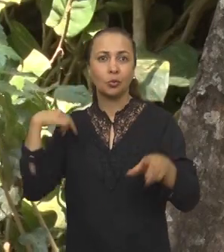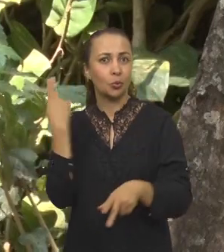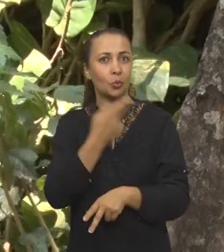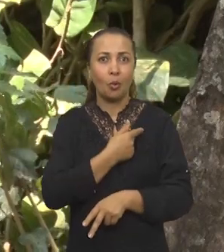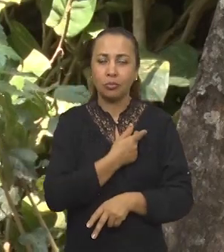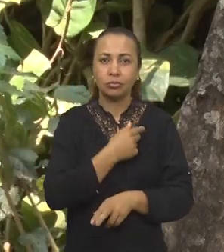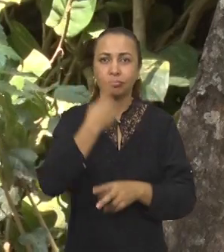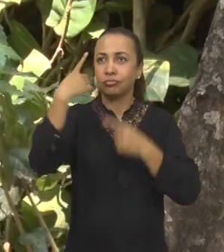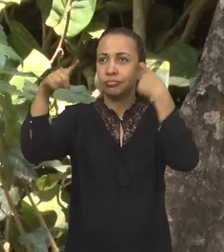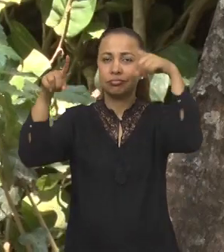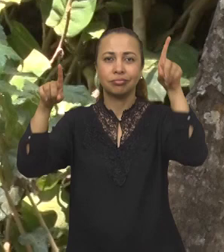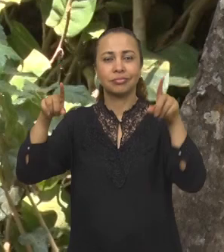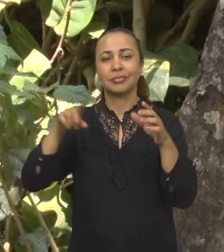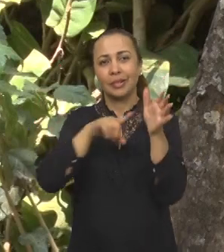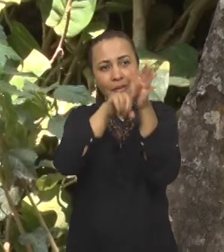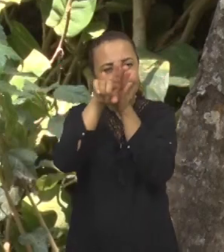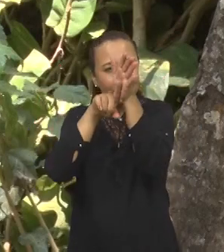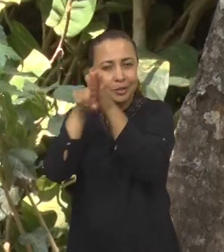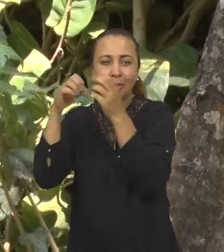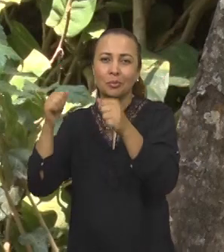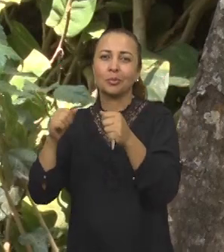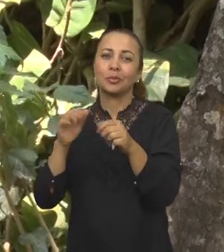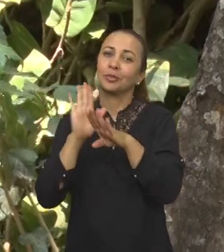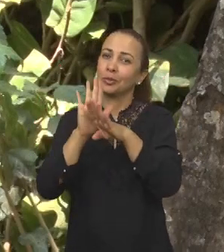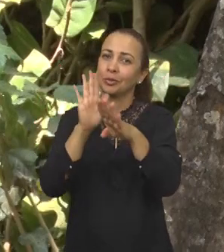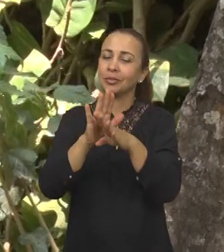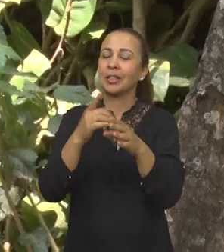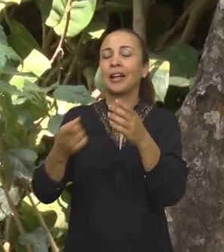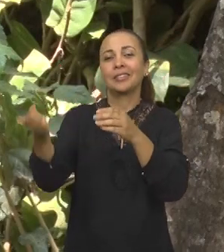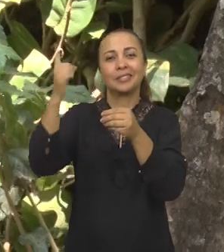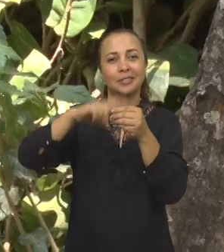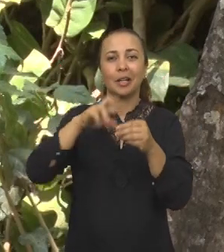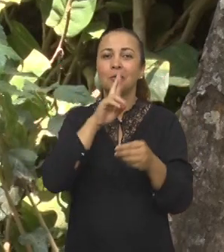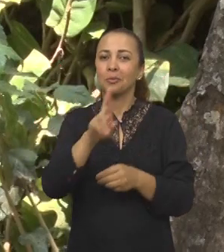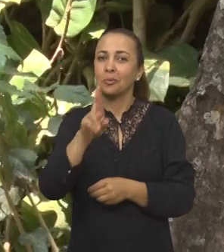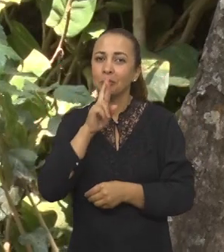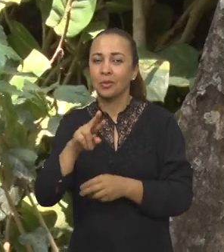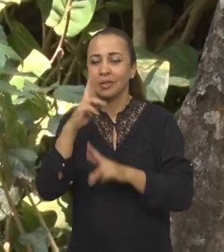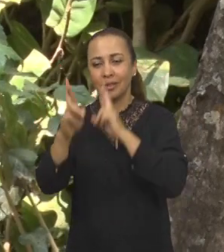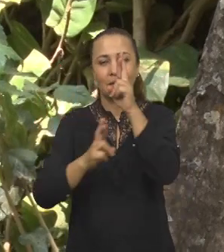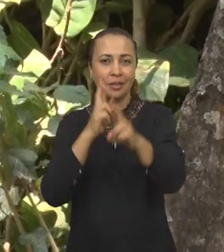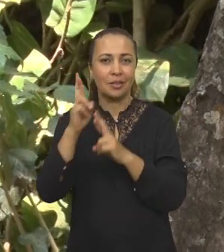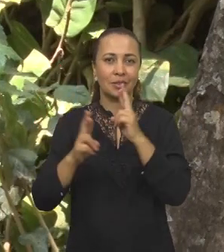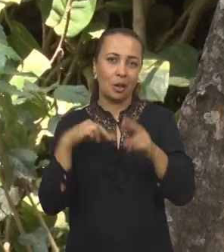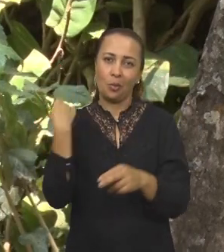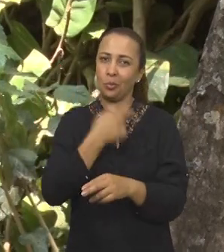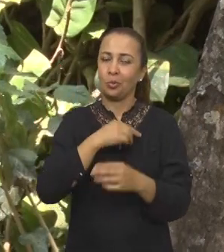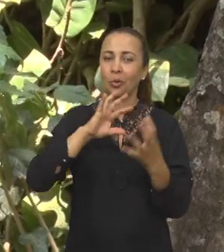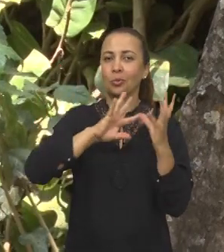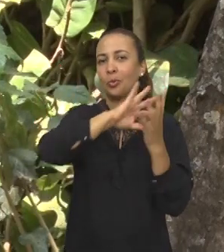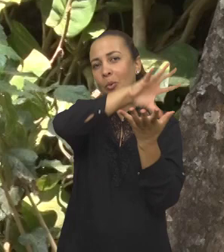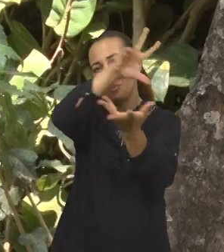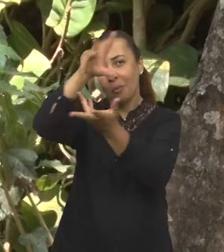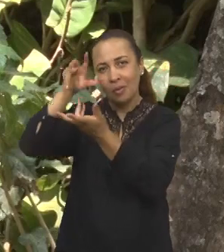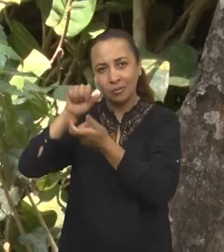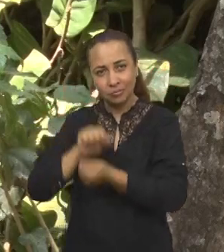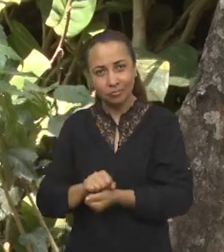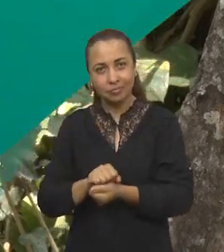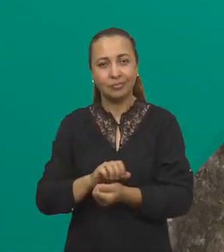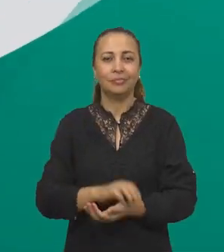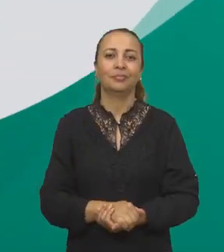do nosso. A investigação pode ajudar a trazer estas e outras respostas relacionadas ao nosso universo.